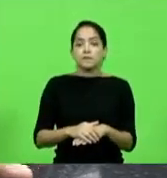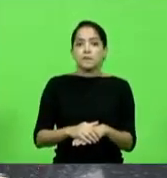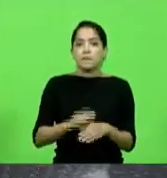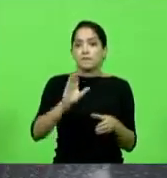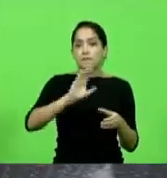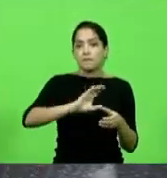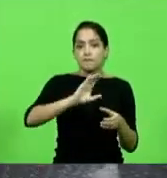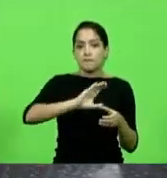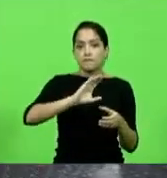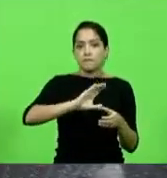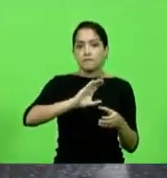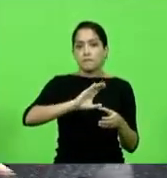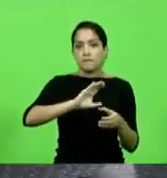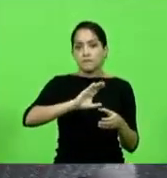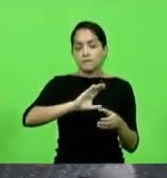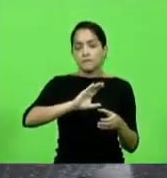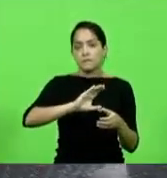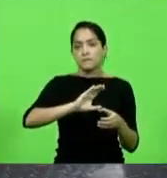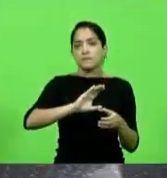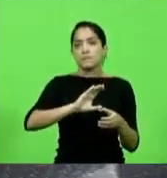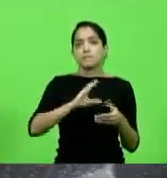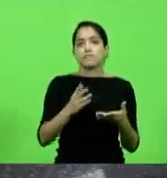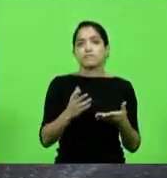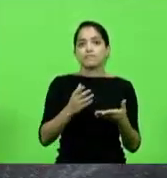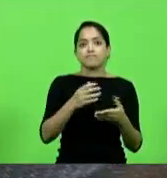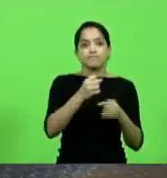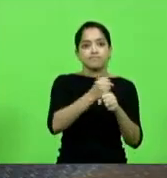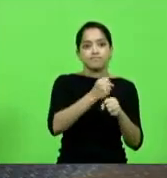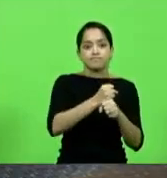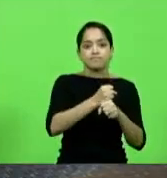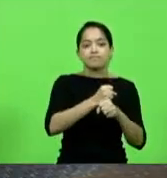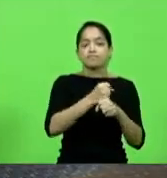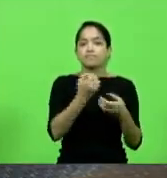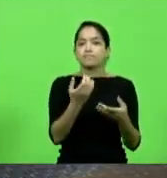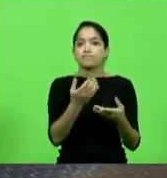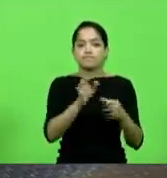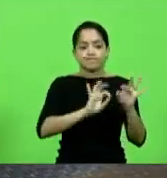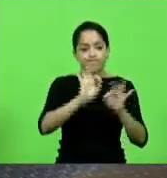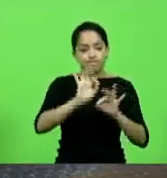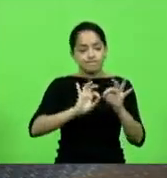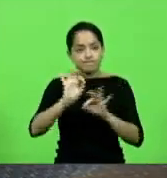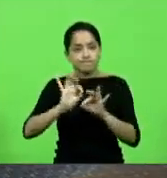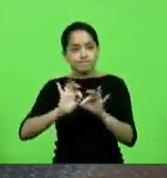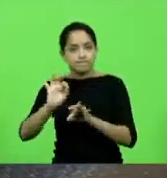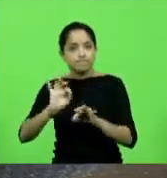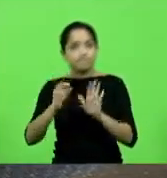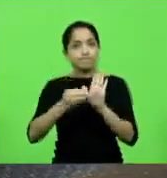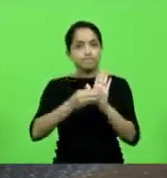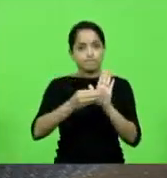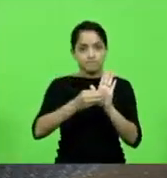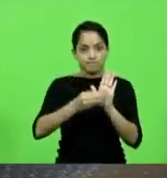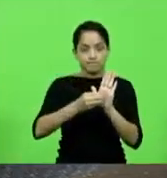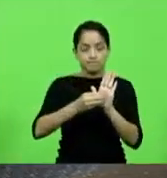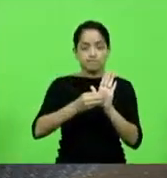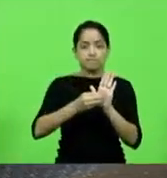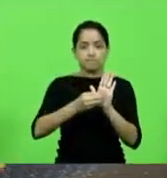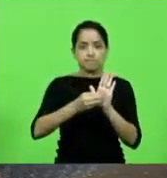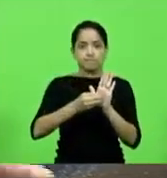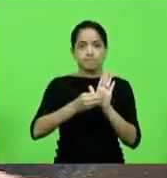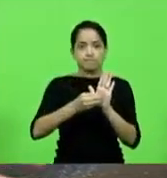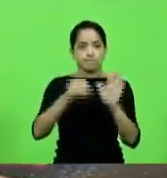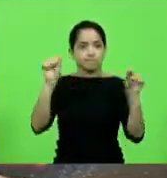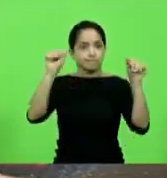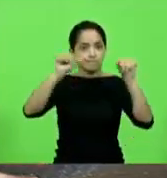sem a recuperação sem a revitalização e ela está em estado